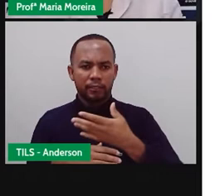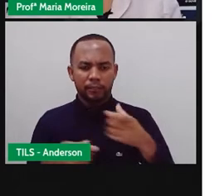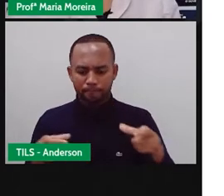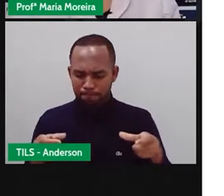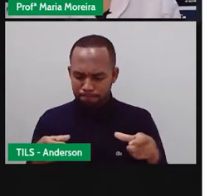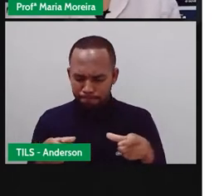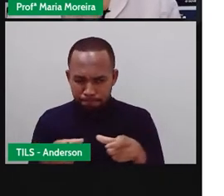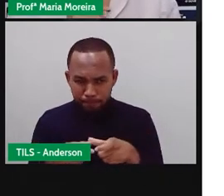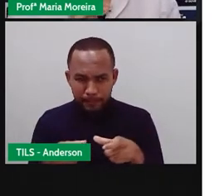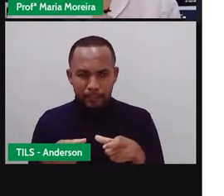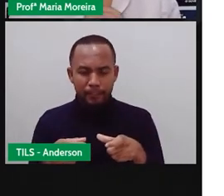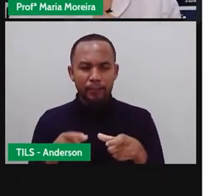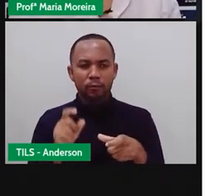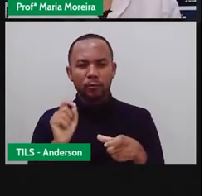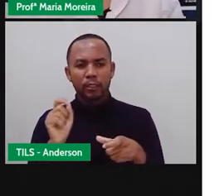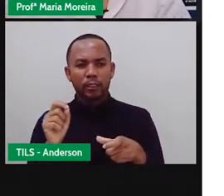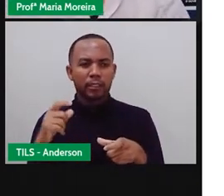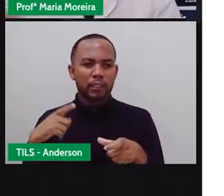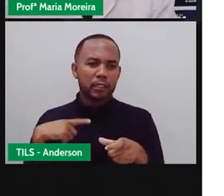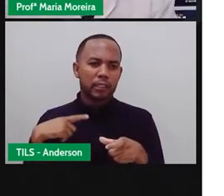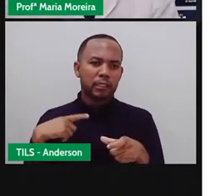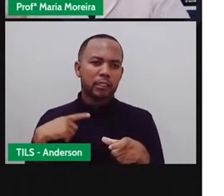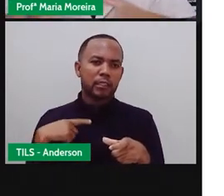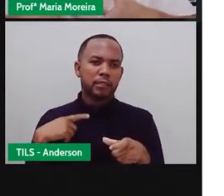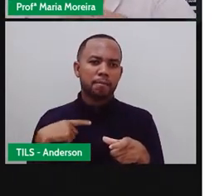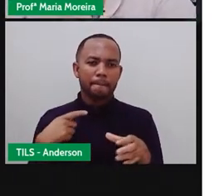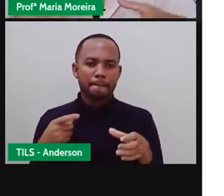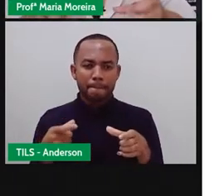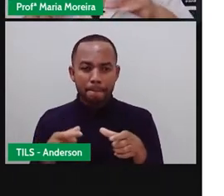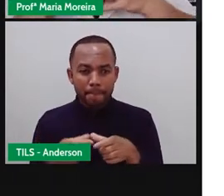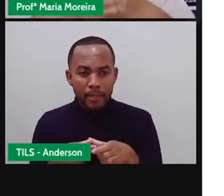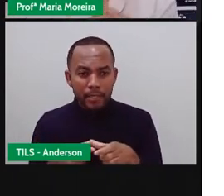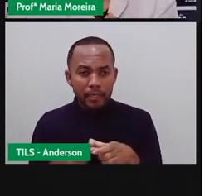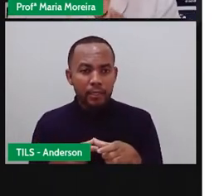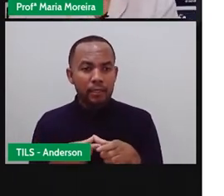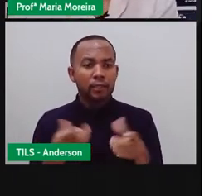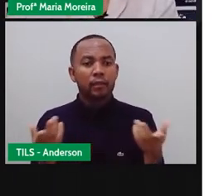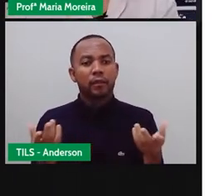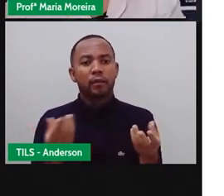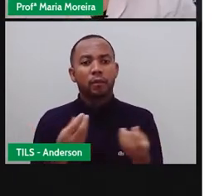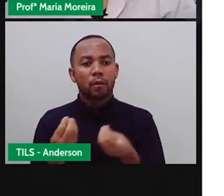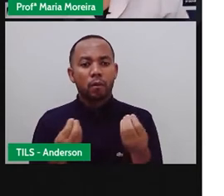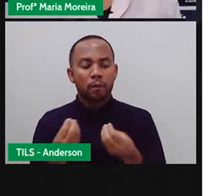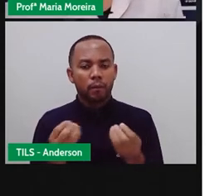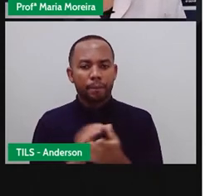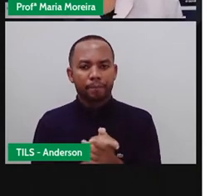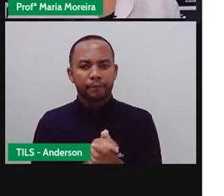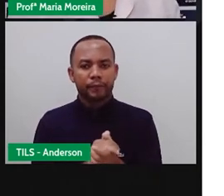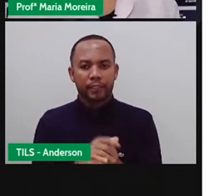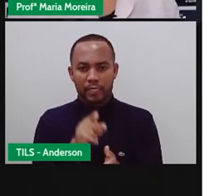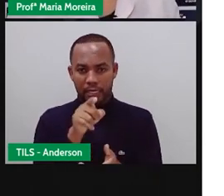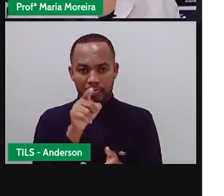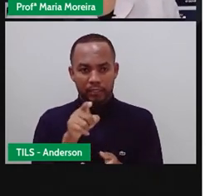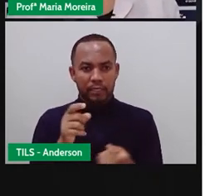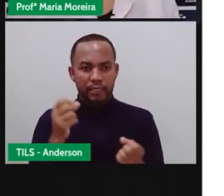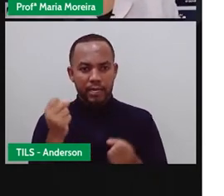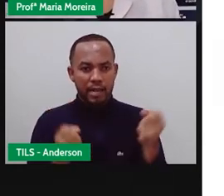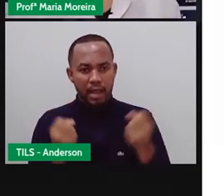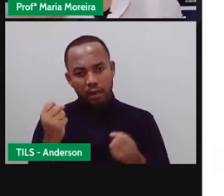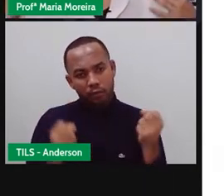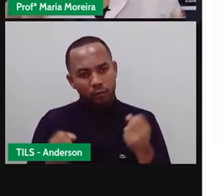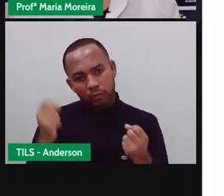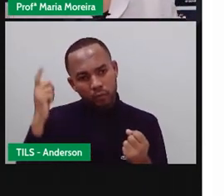Pequenas, né, isso aí, a extensão territorial não é tão grande, ou seja, a cidade, ela é pequititica, um carro de som consegue